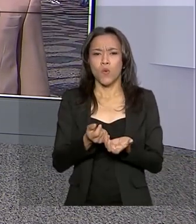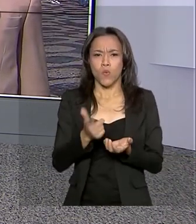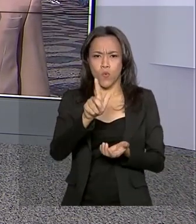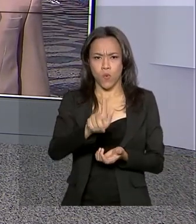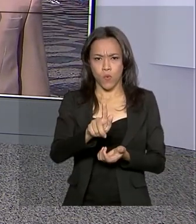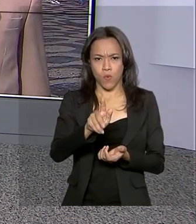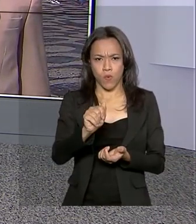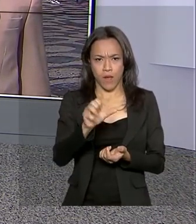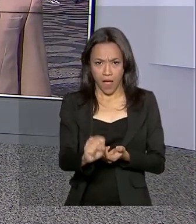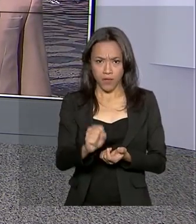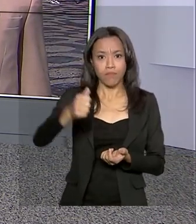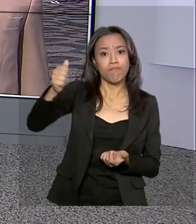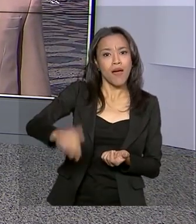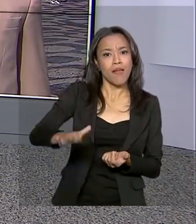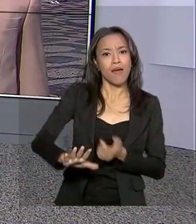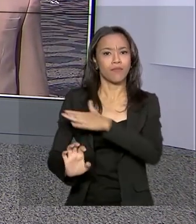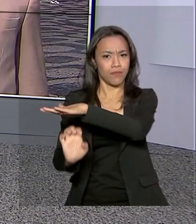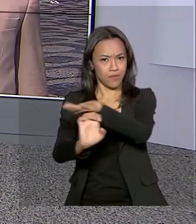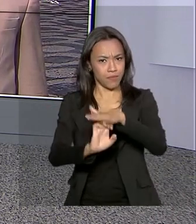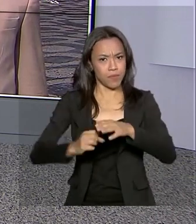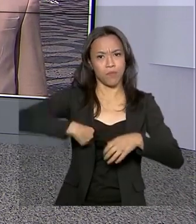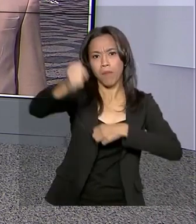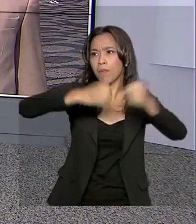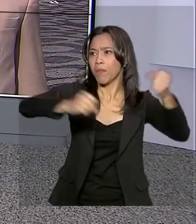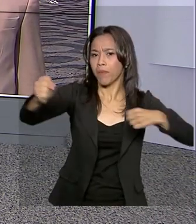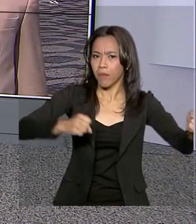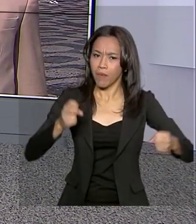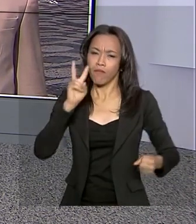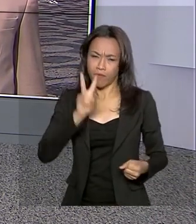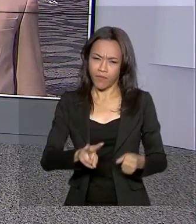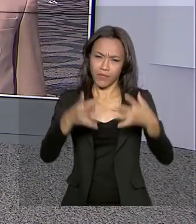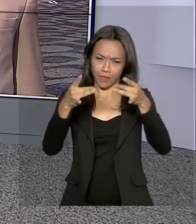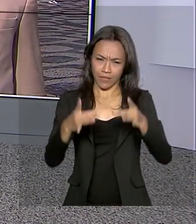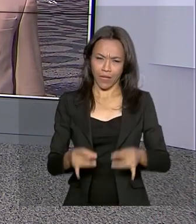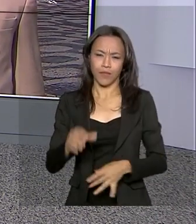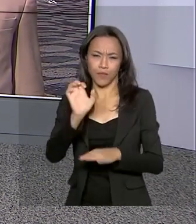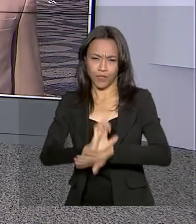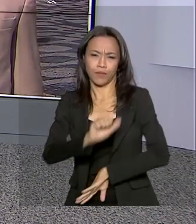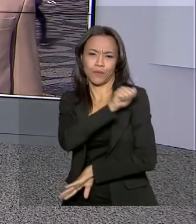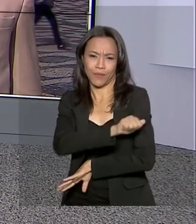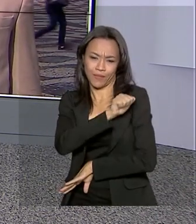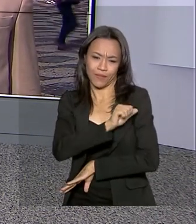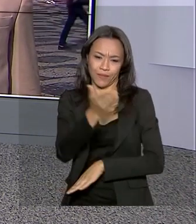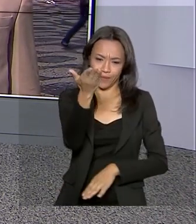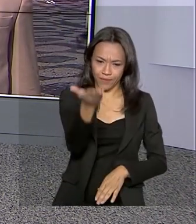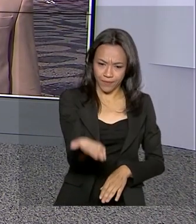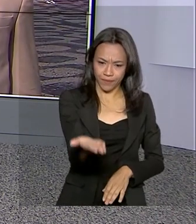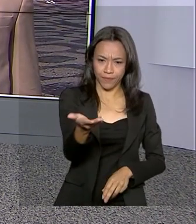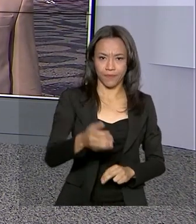mais barato nas distribuidoras. Vamos ao Rio de Janeiro. Marcelo Castilho tem uns detalhes para a gente. Bom dia, Marcelo.